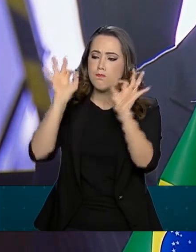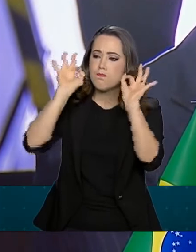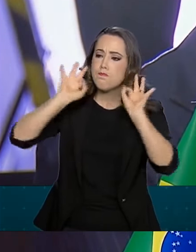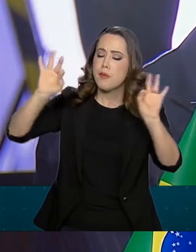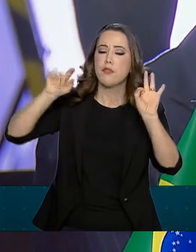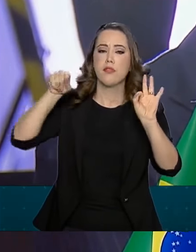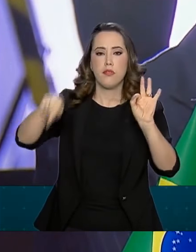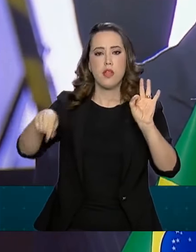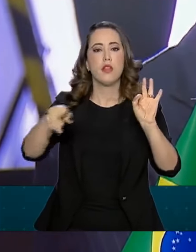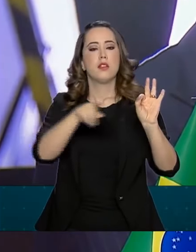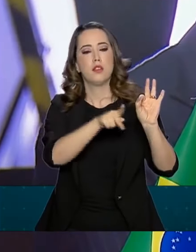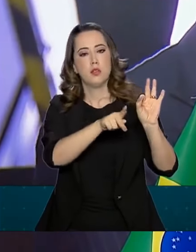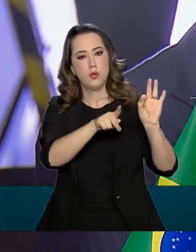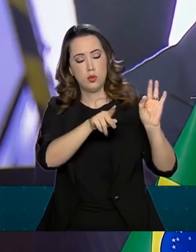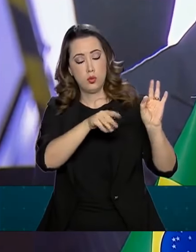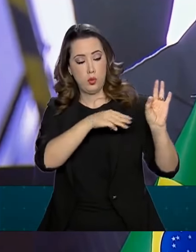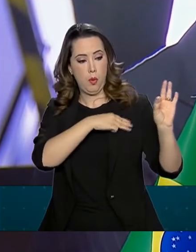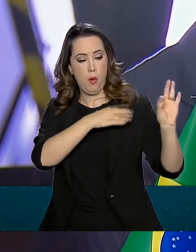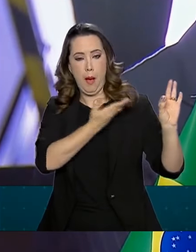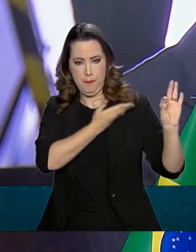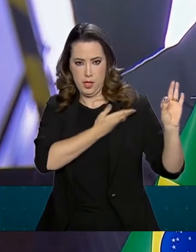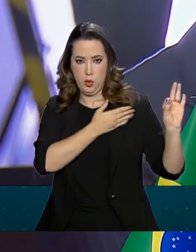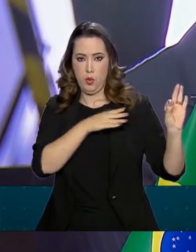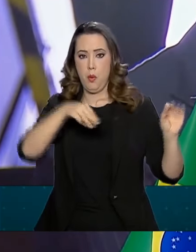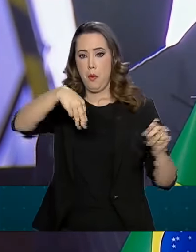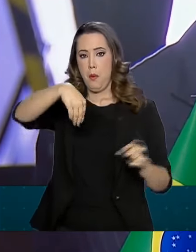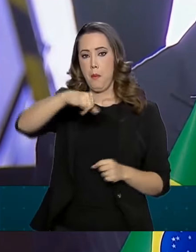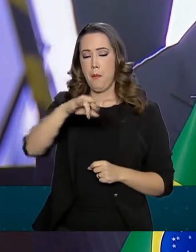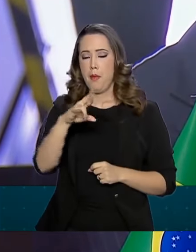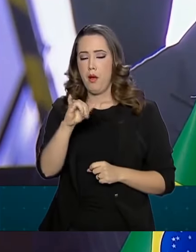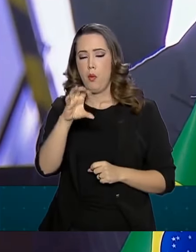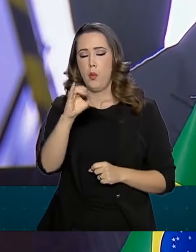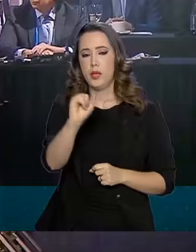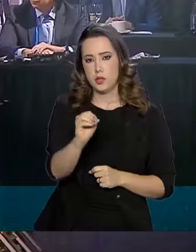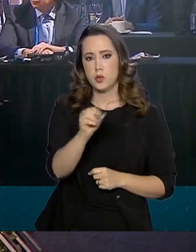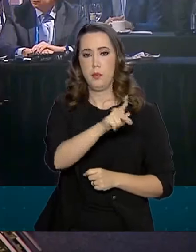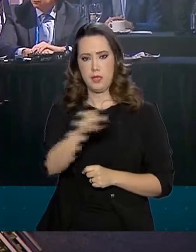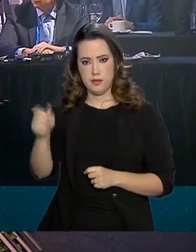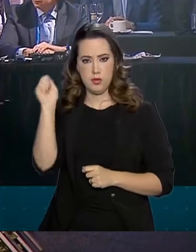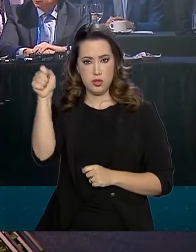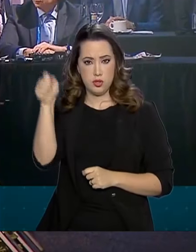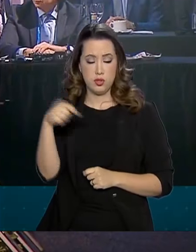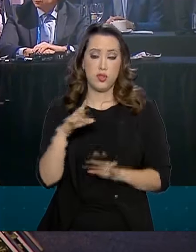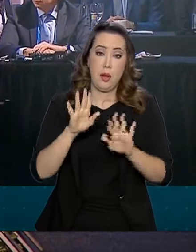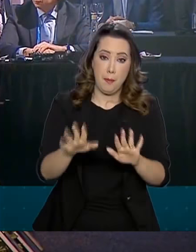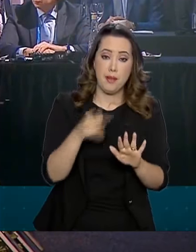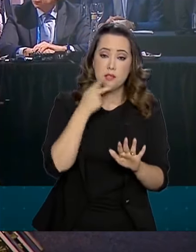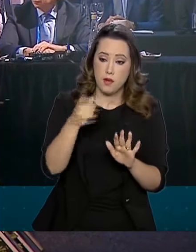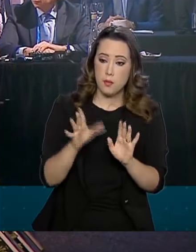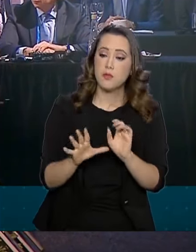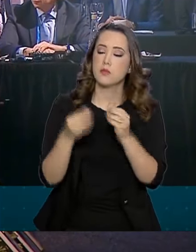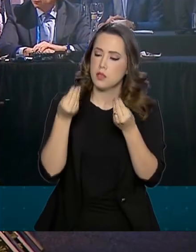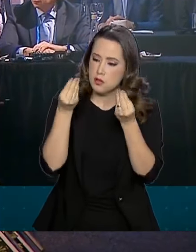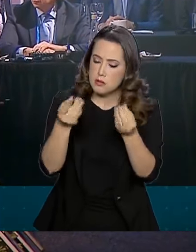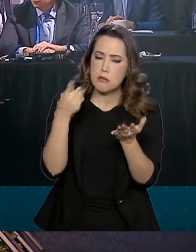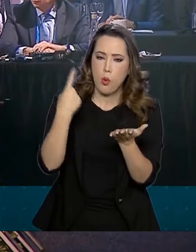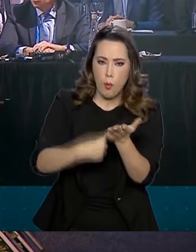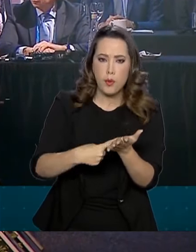do meu amigo Maurício Macri. Mas posso assegurar que, de nossa parte, não faltarão trabalho e determinação.